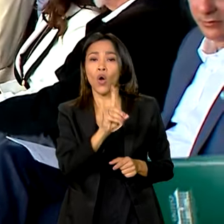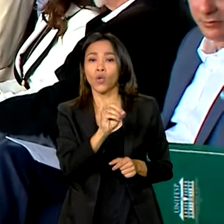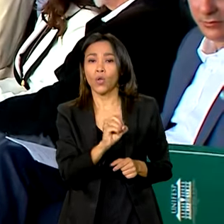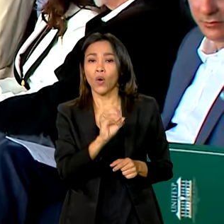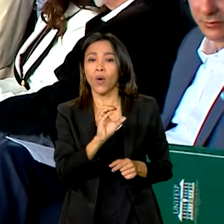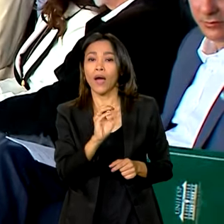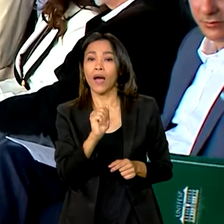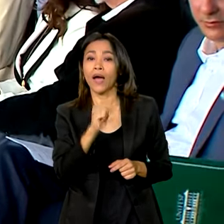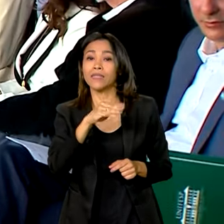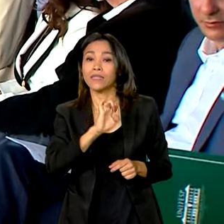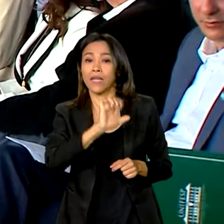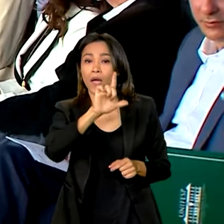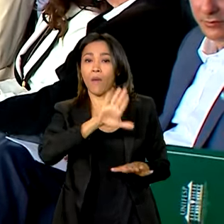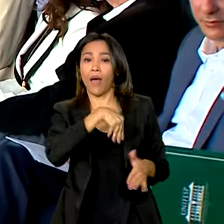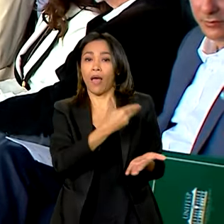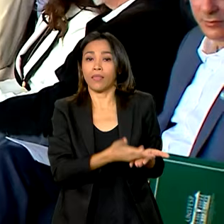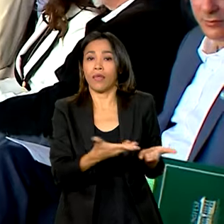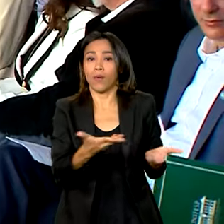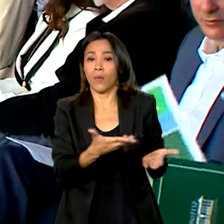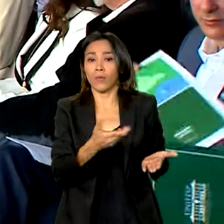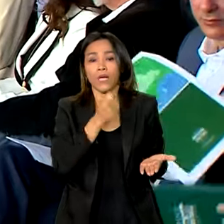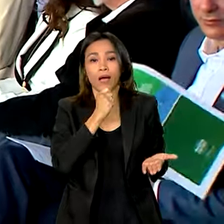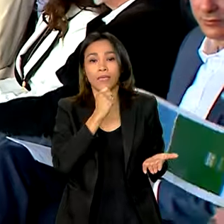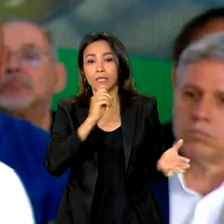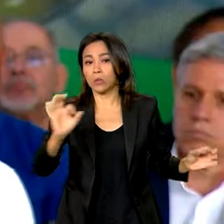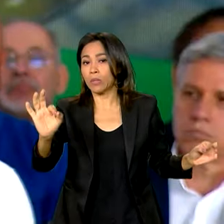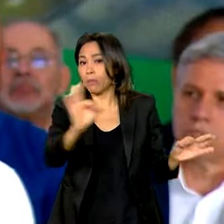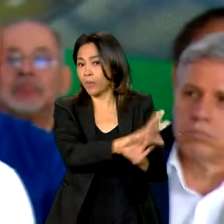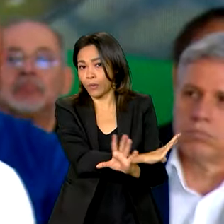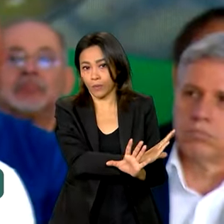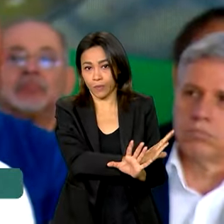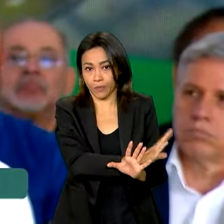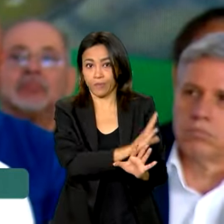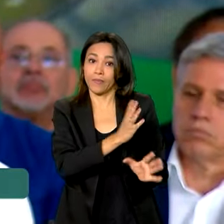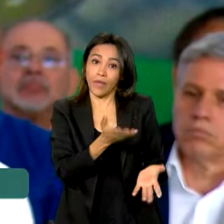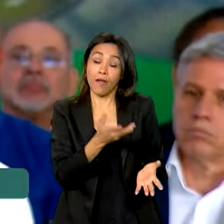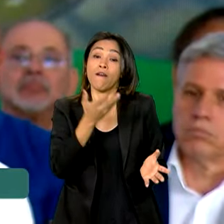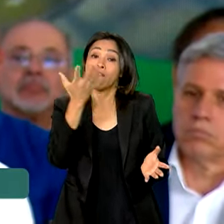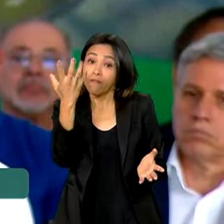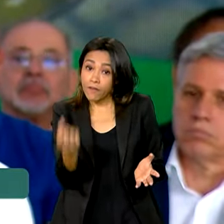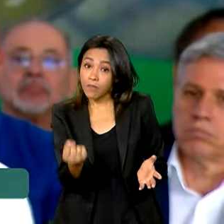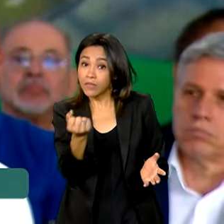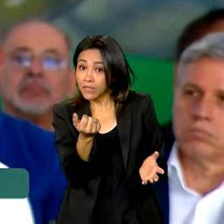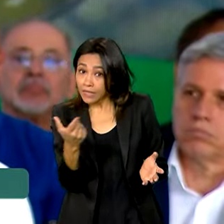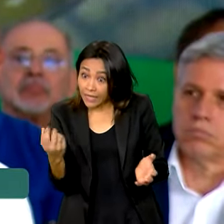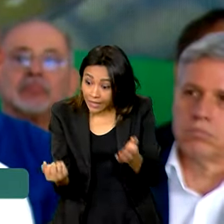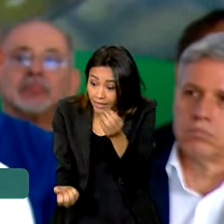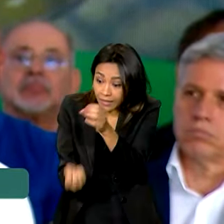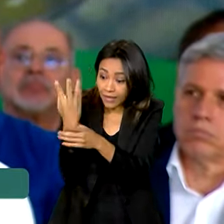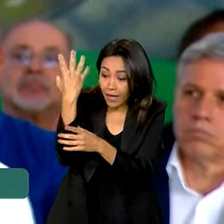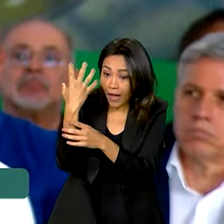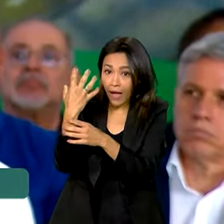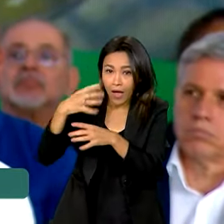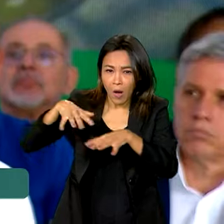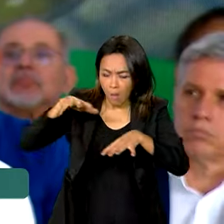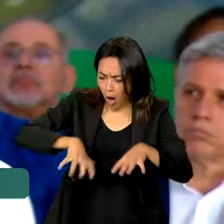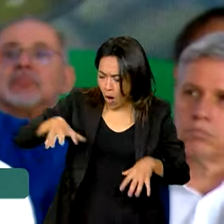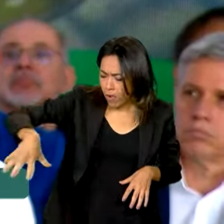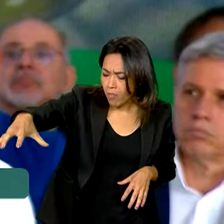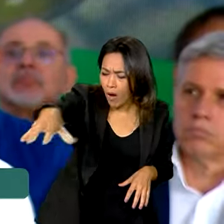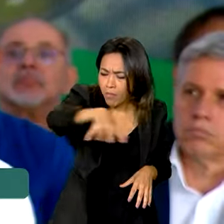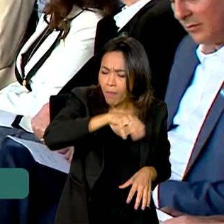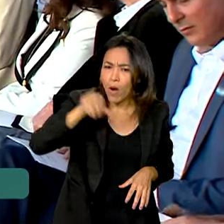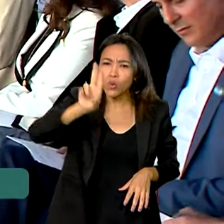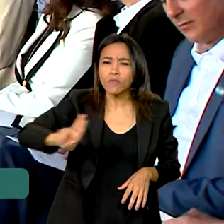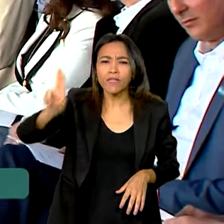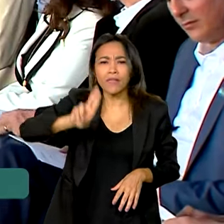hoje não está concluído, apesar do financiamento, apesar de tudo. Vamos criar o anel universitário. E aí nós pensamos em fazer